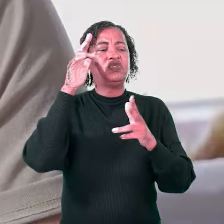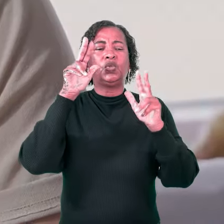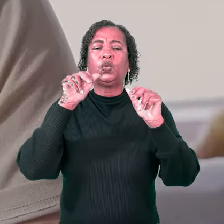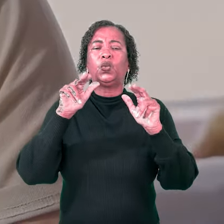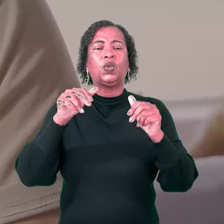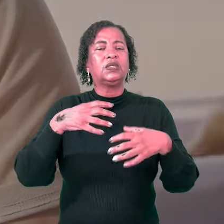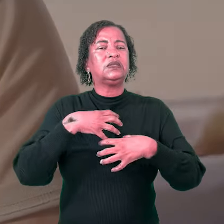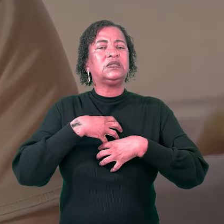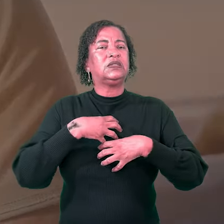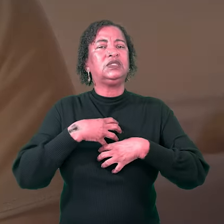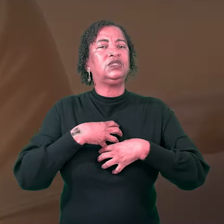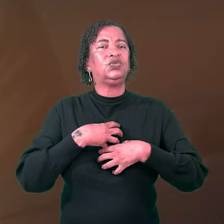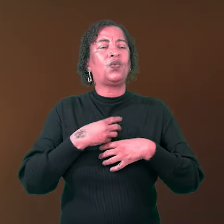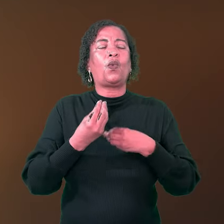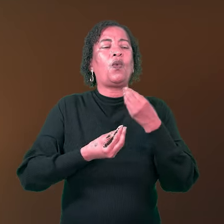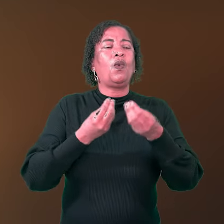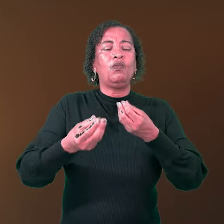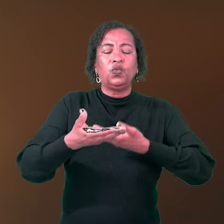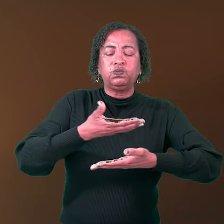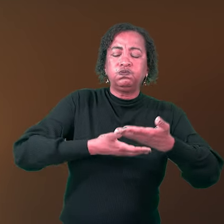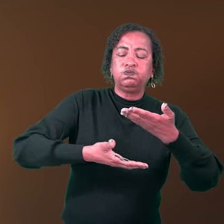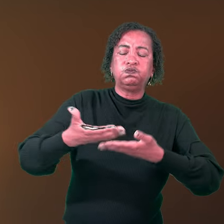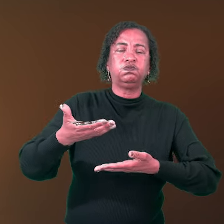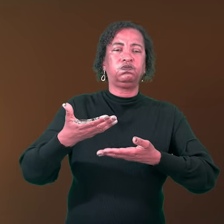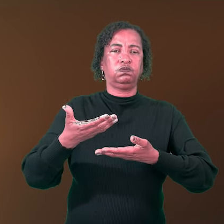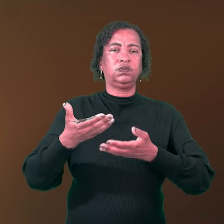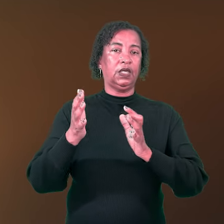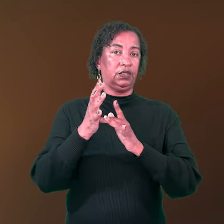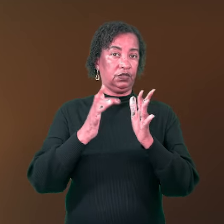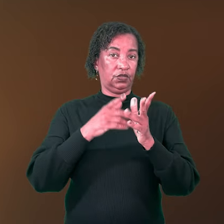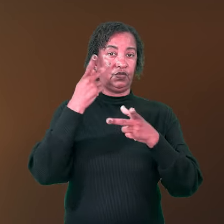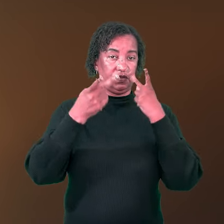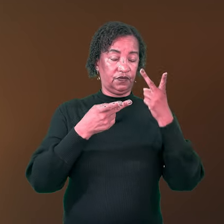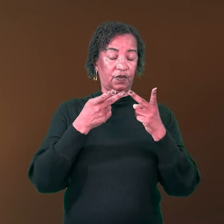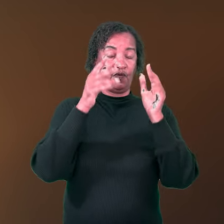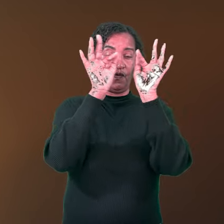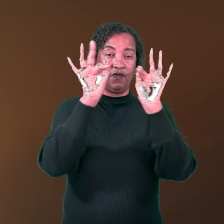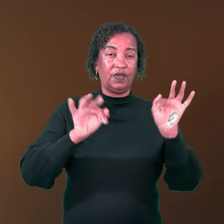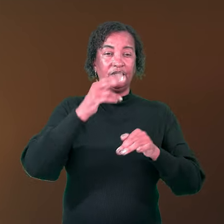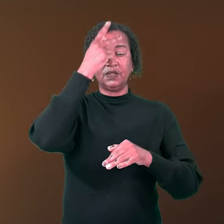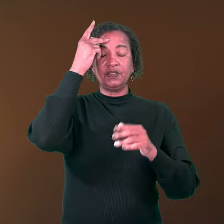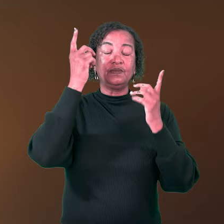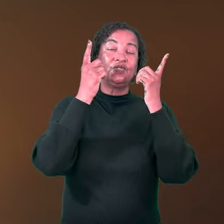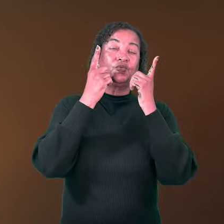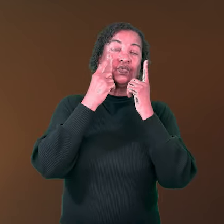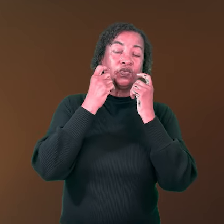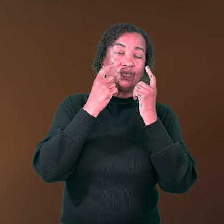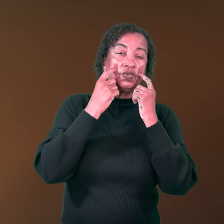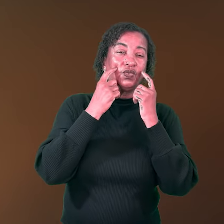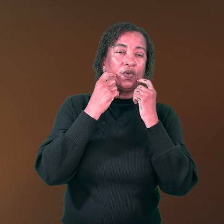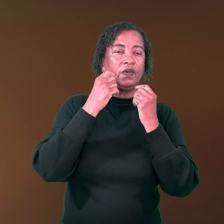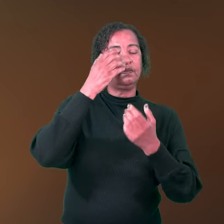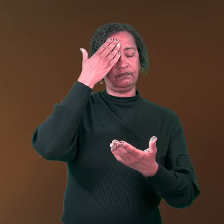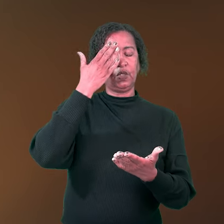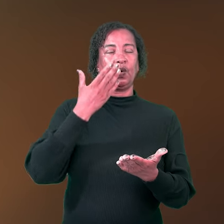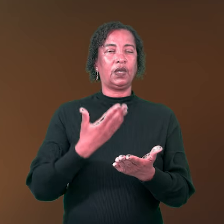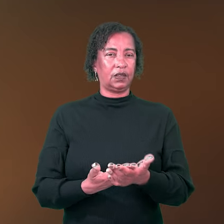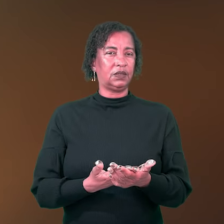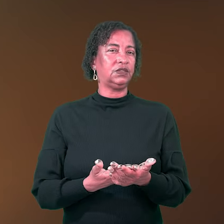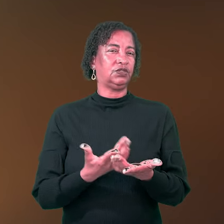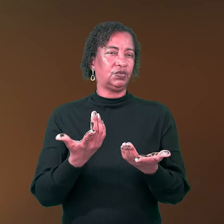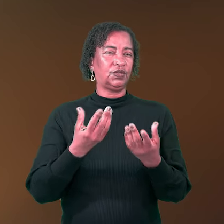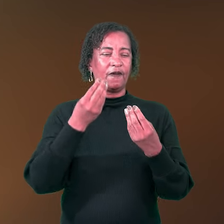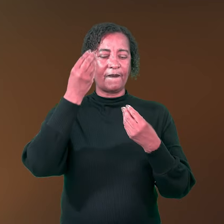é parte do que Jesus quis dizer quando falou, bem-aventurados os que choram. Eu creio sinceramente que o fracasso seja